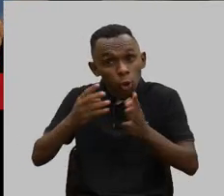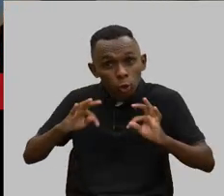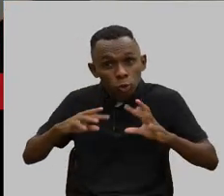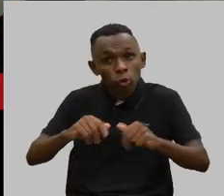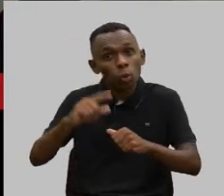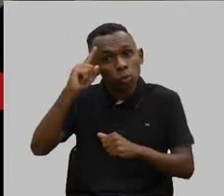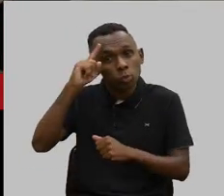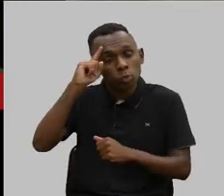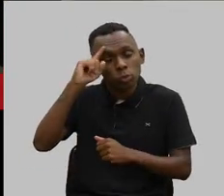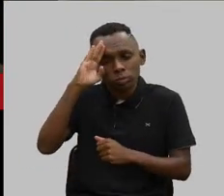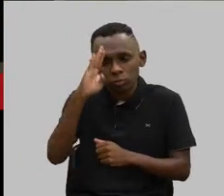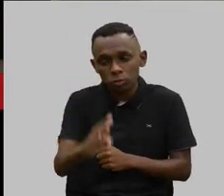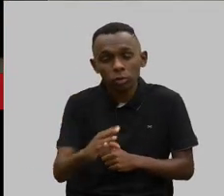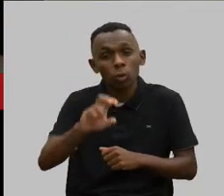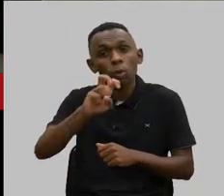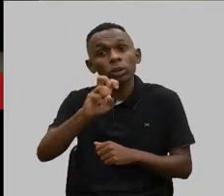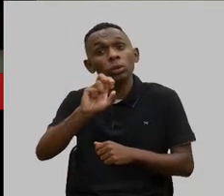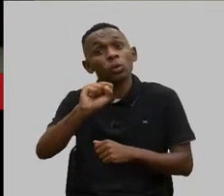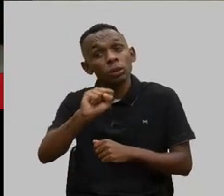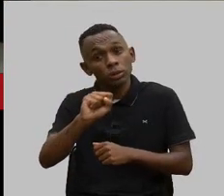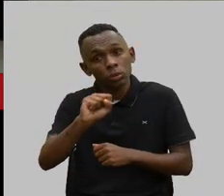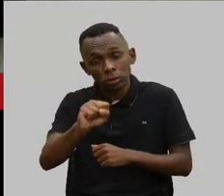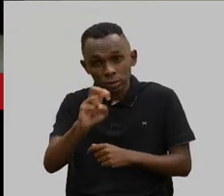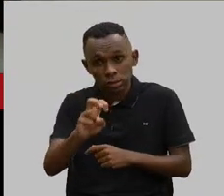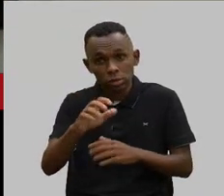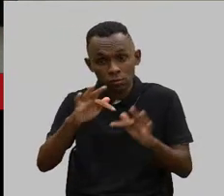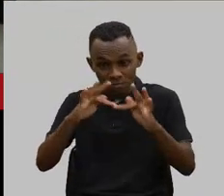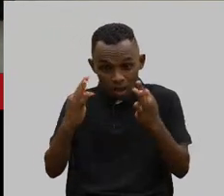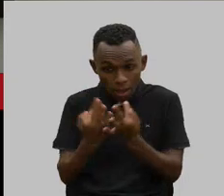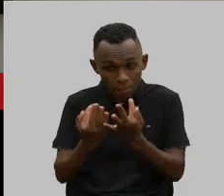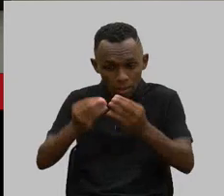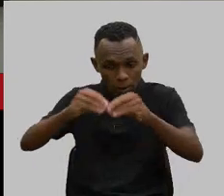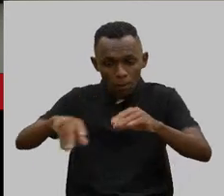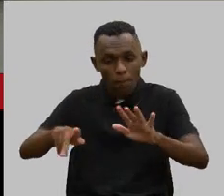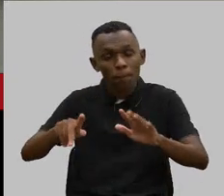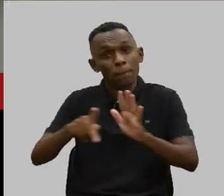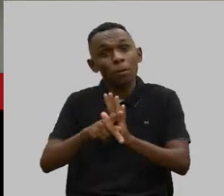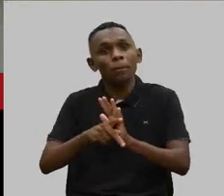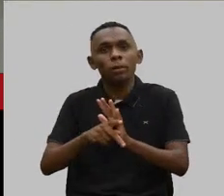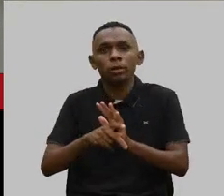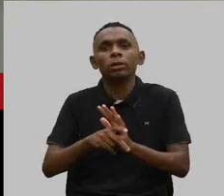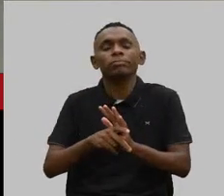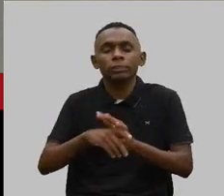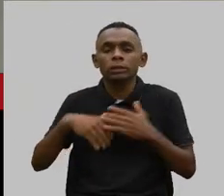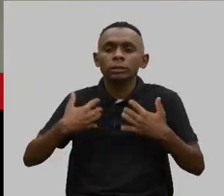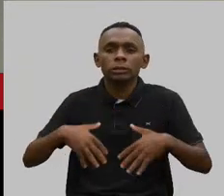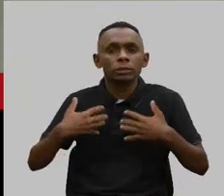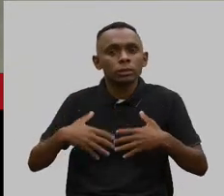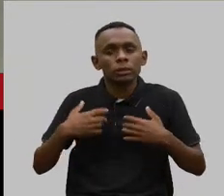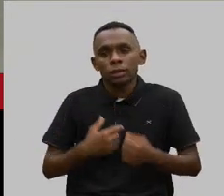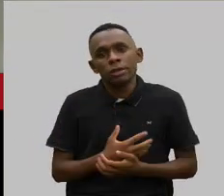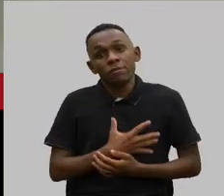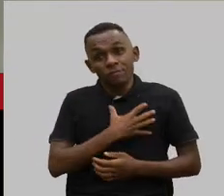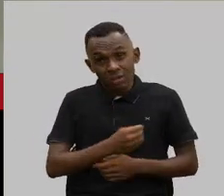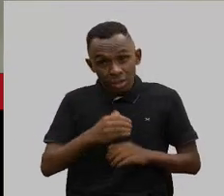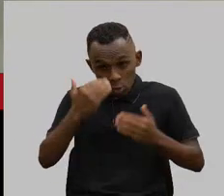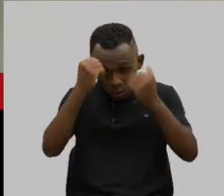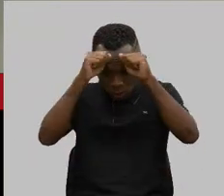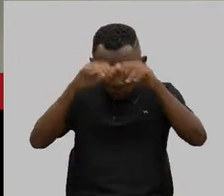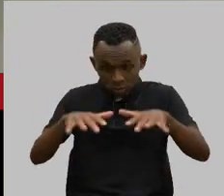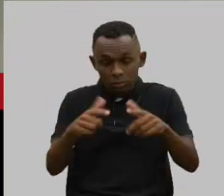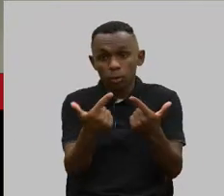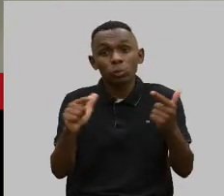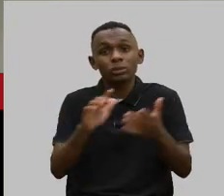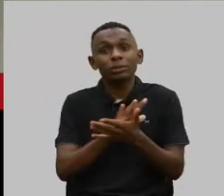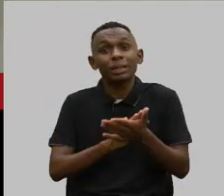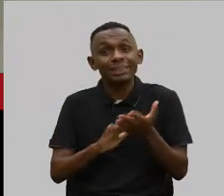85 famílias de vulnerabilidade social. Vocês não têm noção do que é ter um filho autismo e não ter nada. Não ter